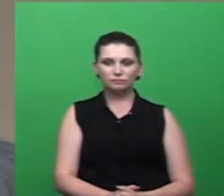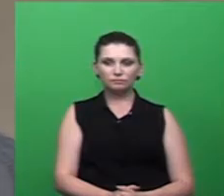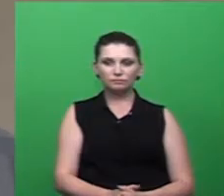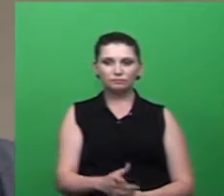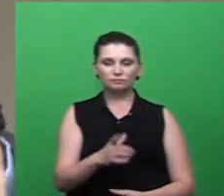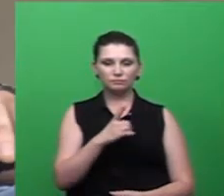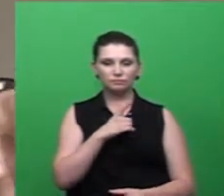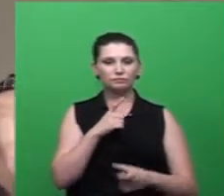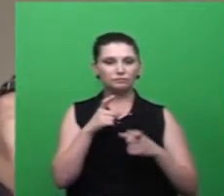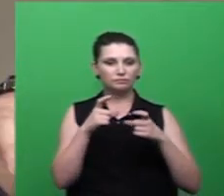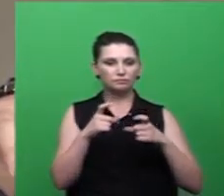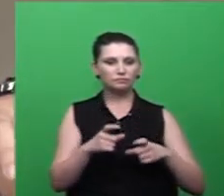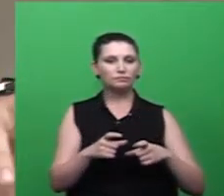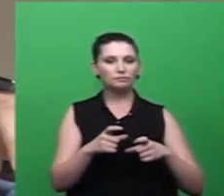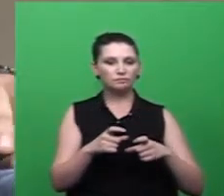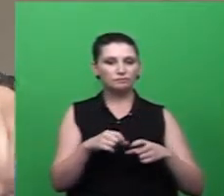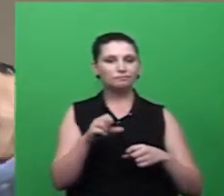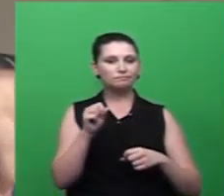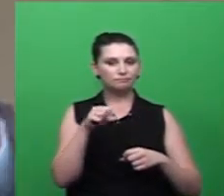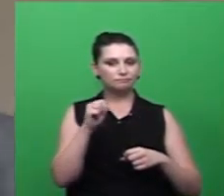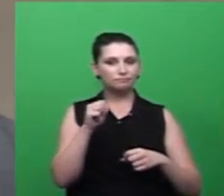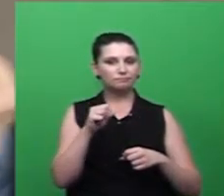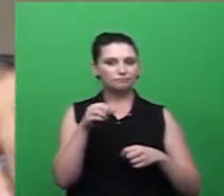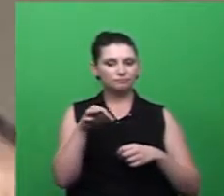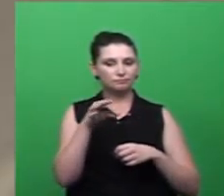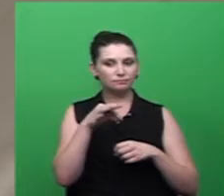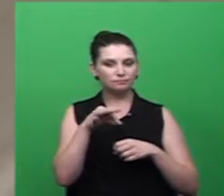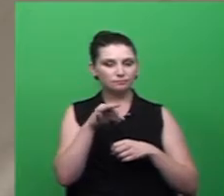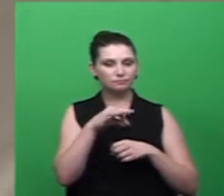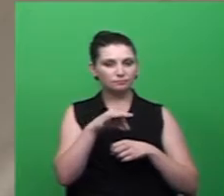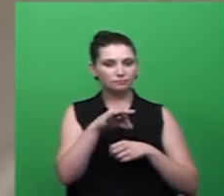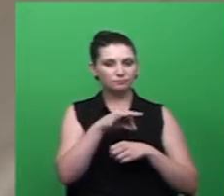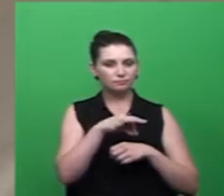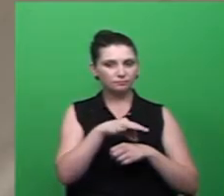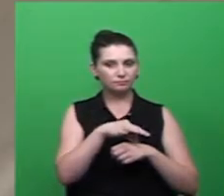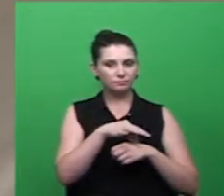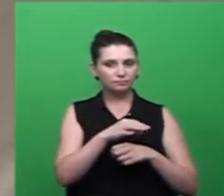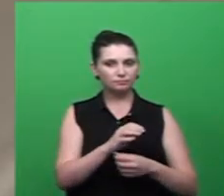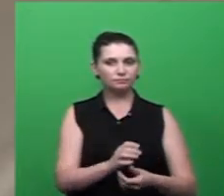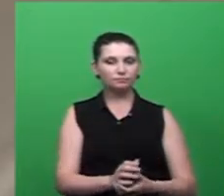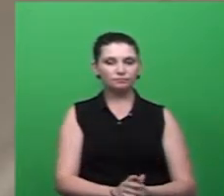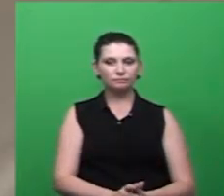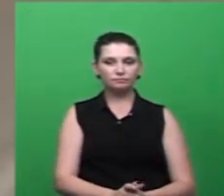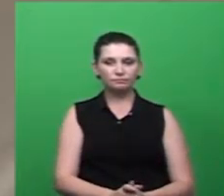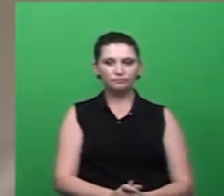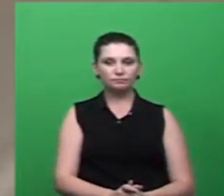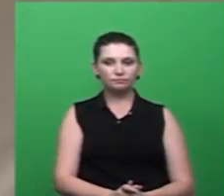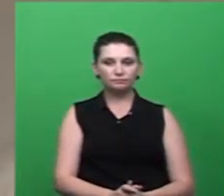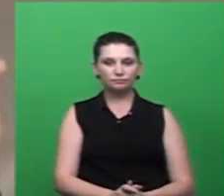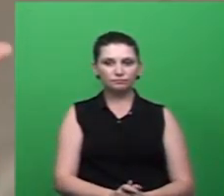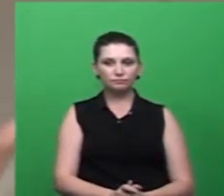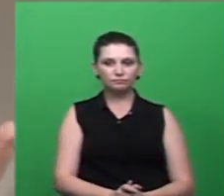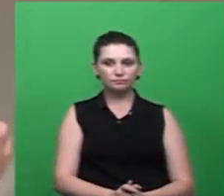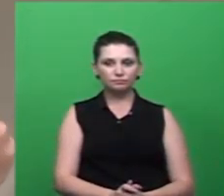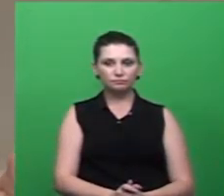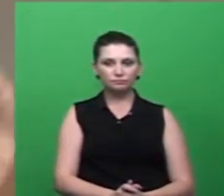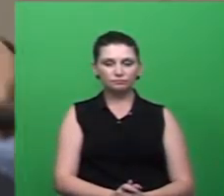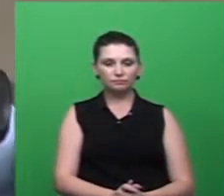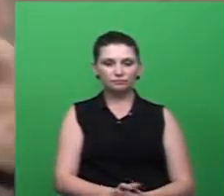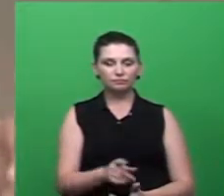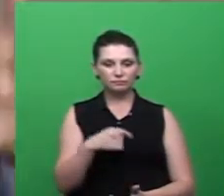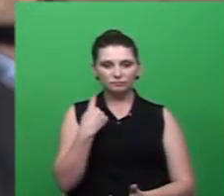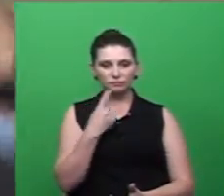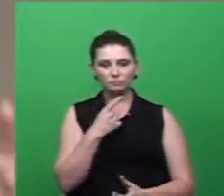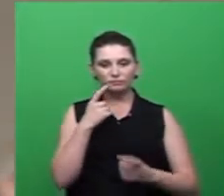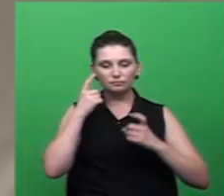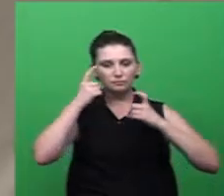mais de um foco dentro das nossas armadilhas, ou dentro desses envoltos. Então, o que para nós considera como um?